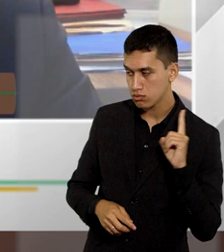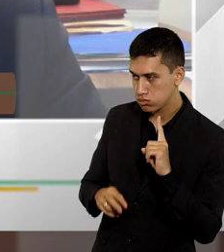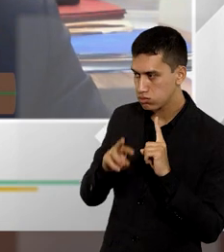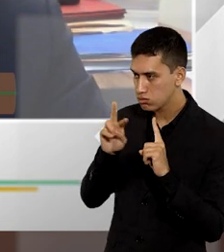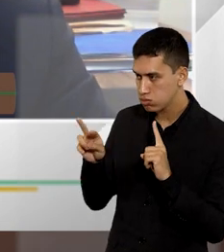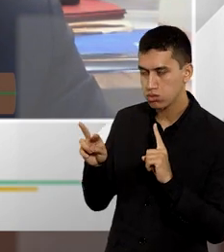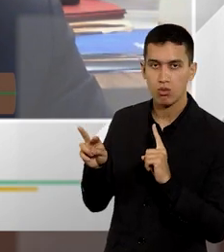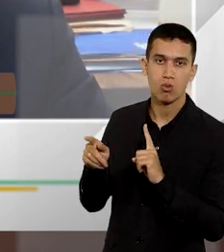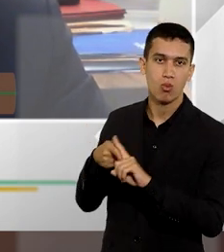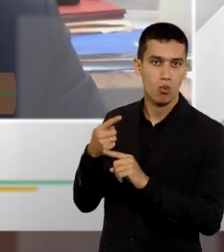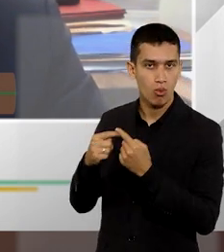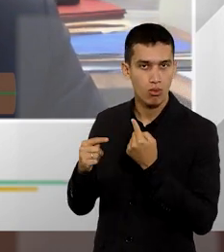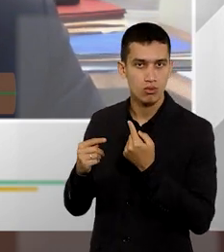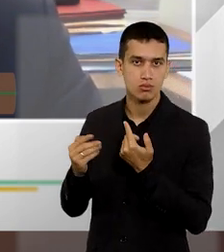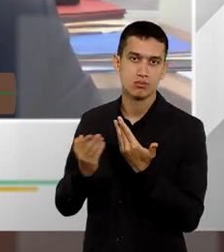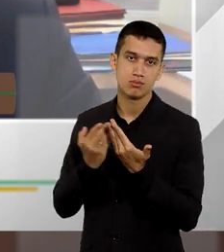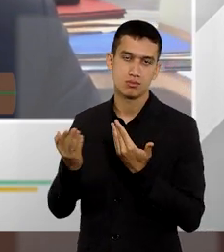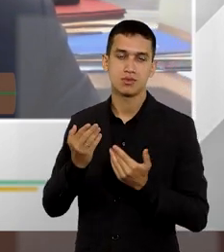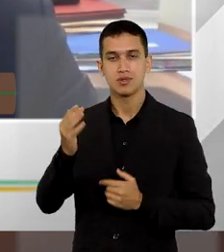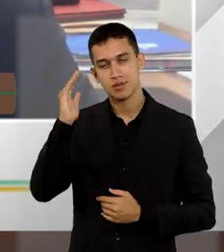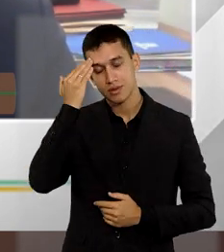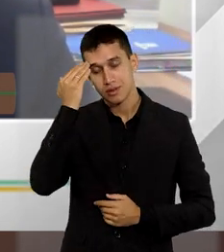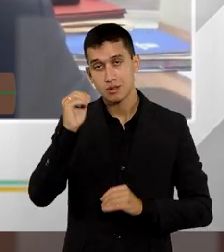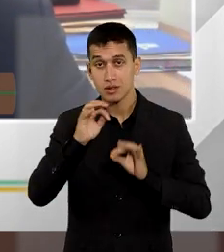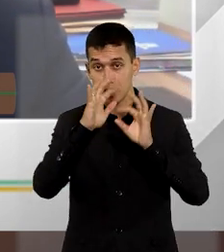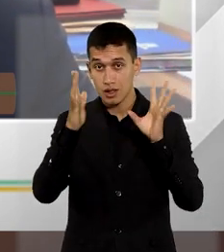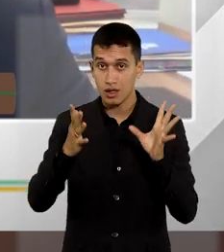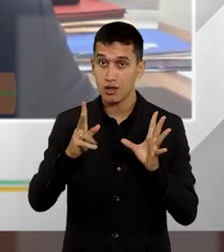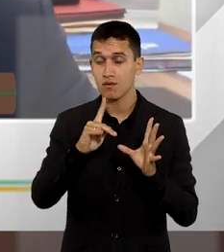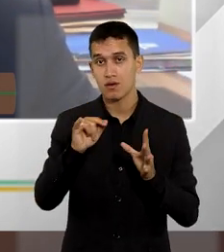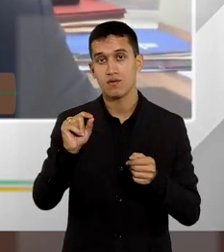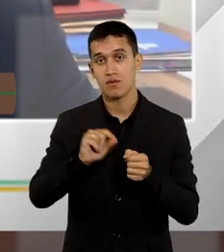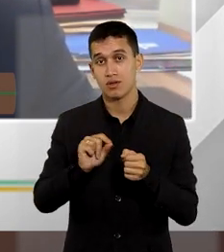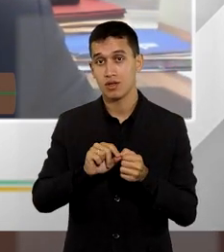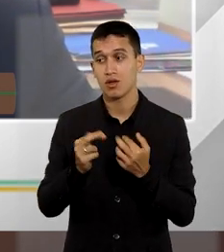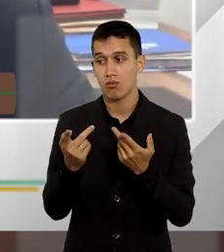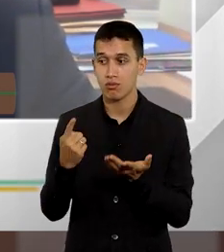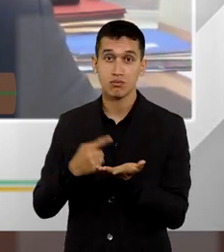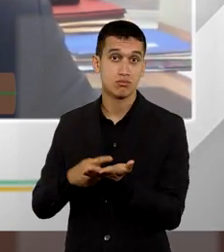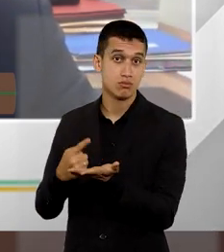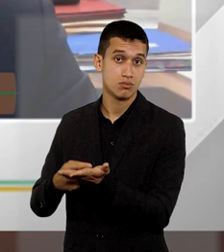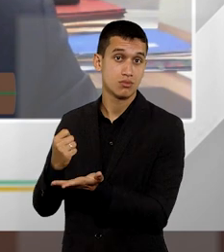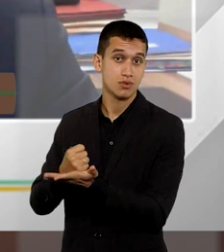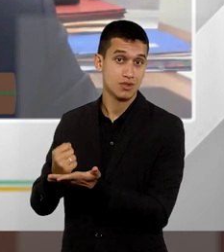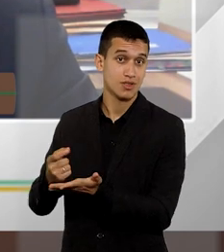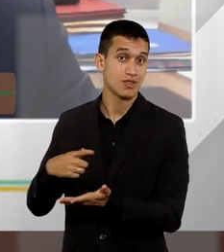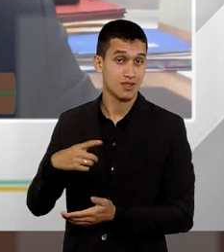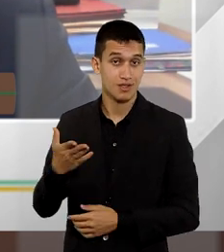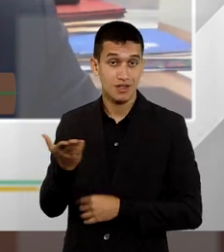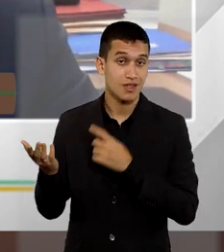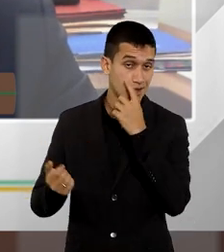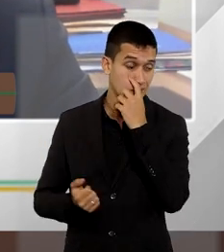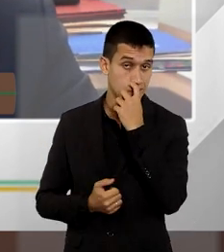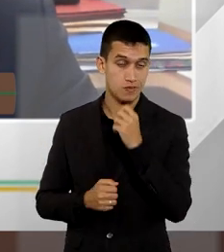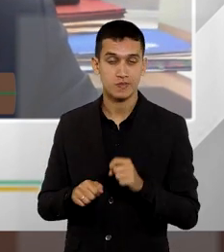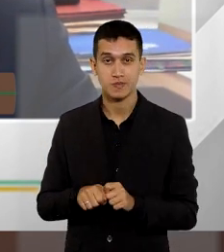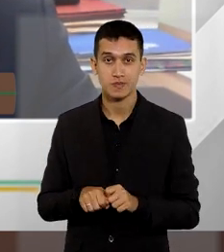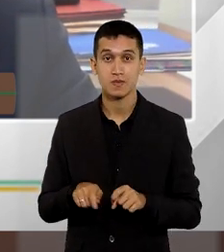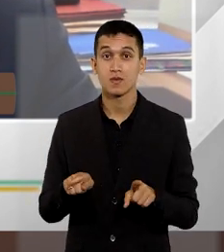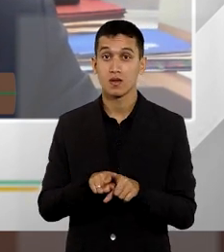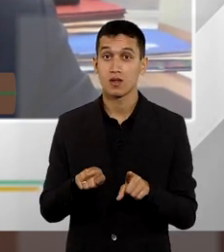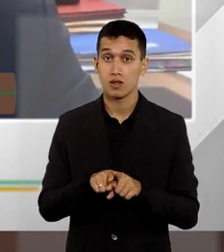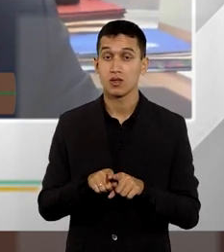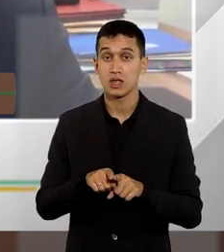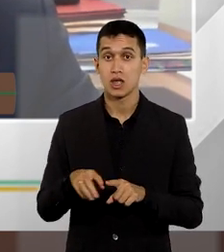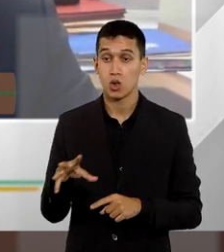estabelecidas, será executado de acordo com o que foi pactuado livremente entre outras partes. Contudo, Fátima, quando isso não